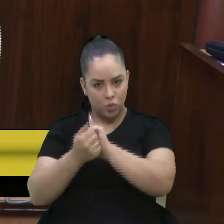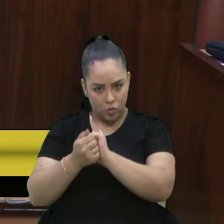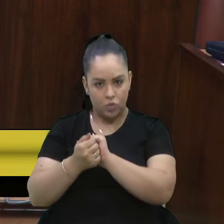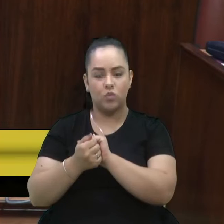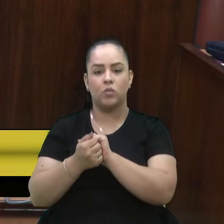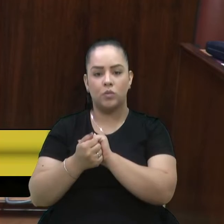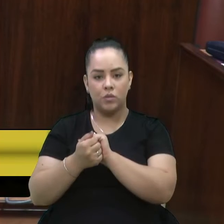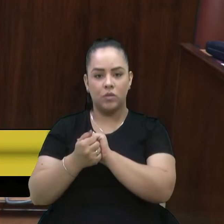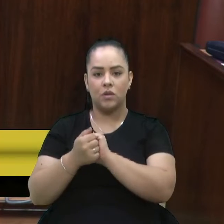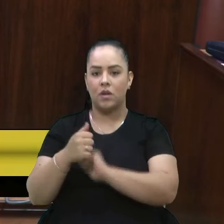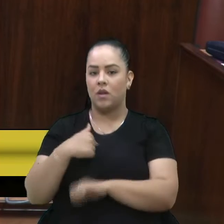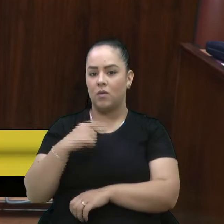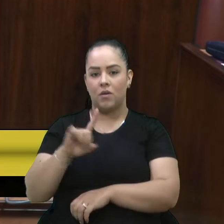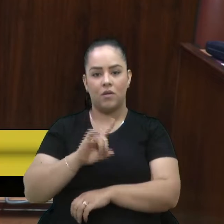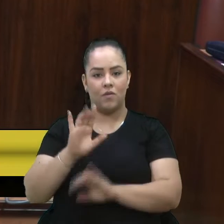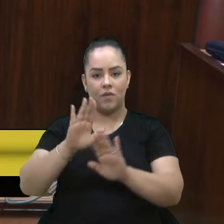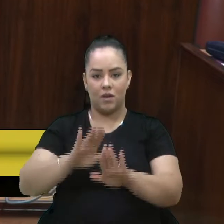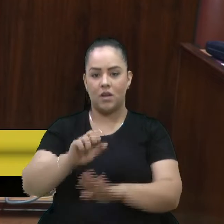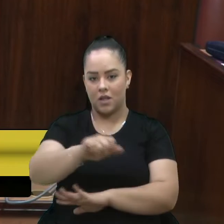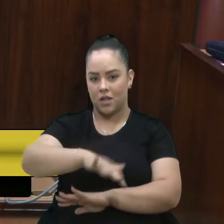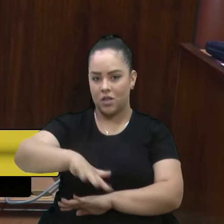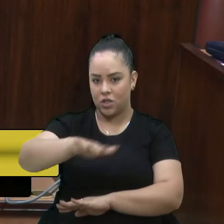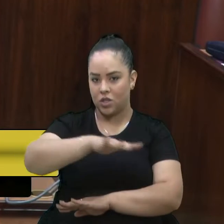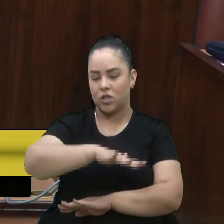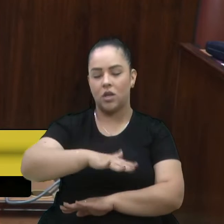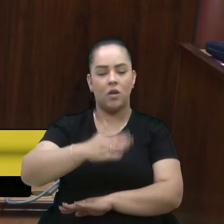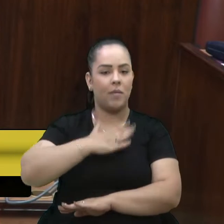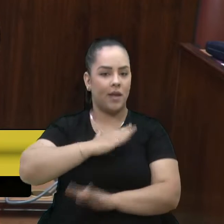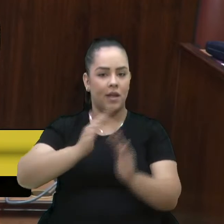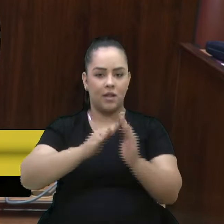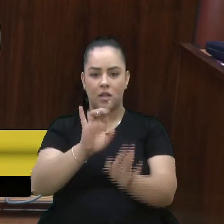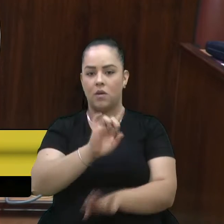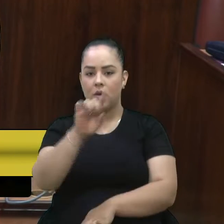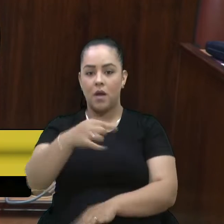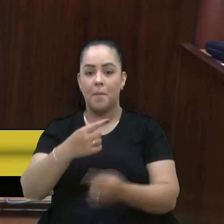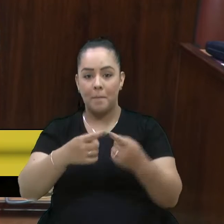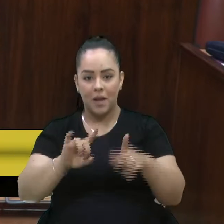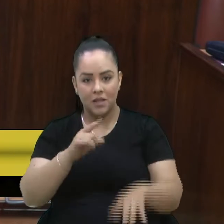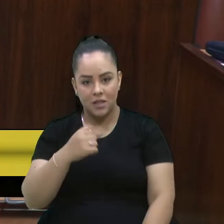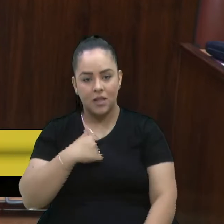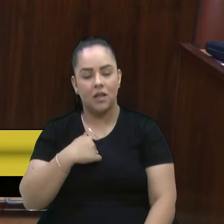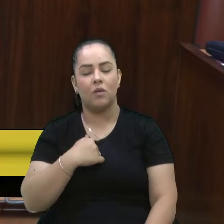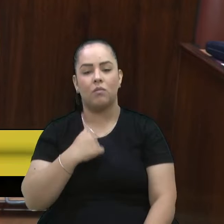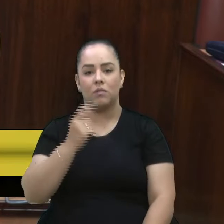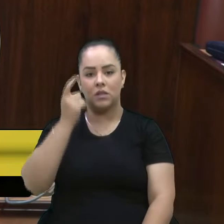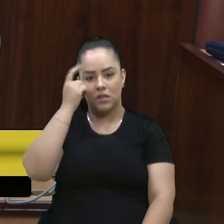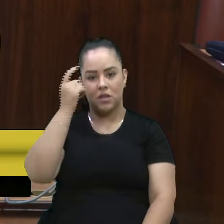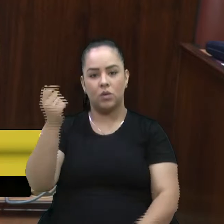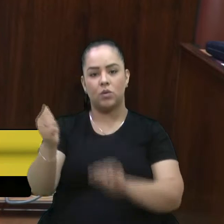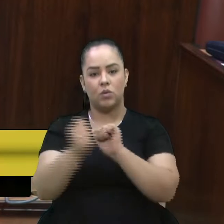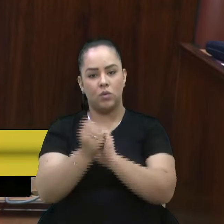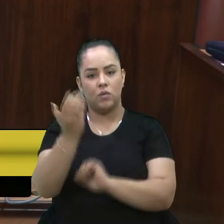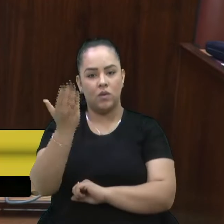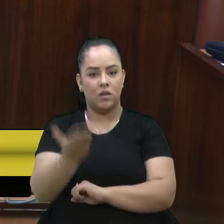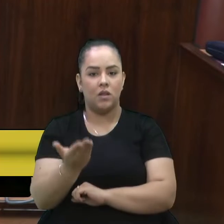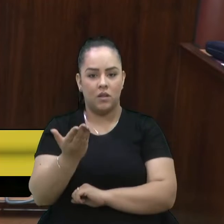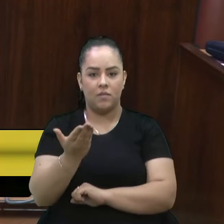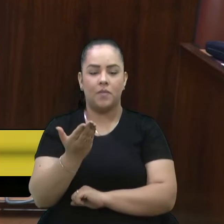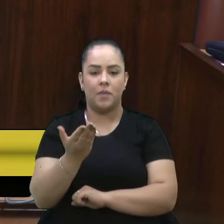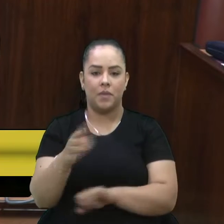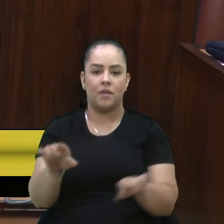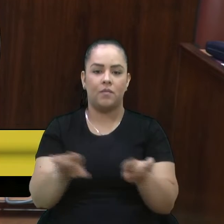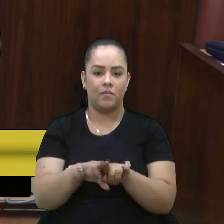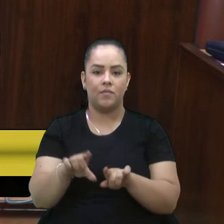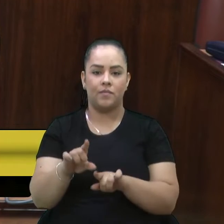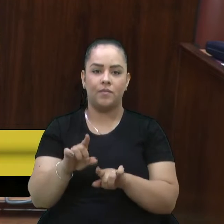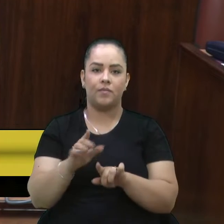Não sou morador daquela região, mas me coloco à disposição para a gente pensar numa alternativa também lá